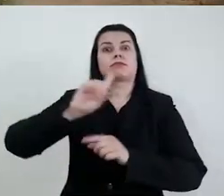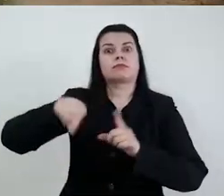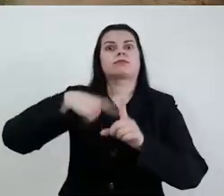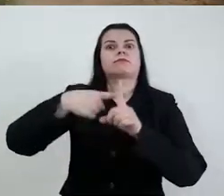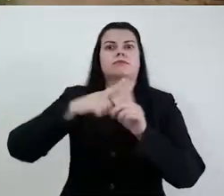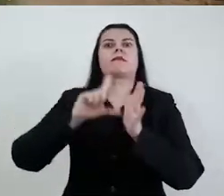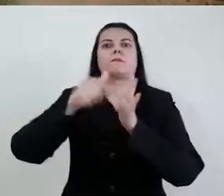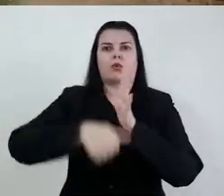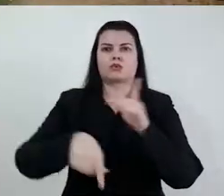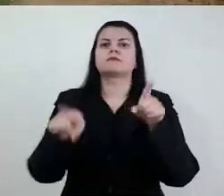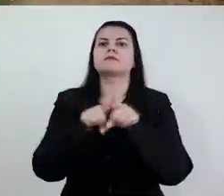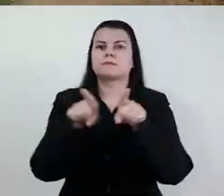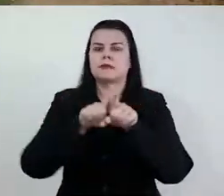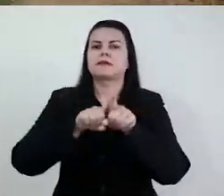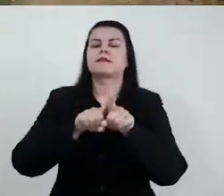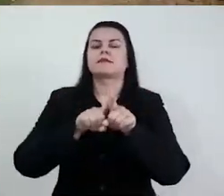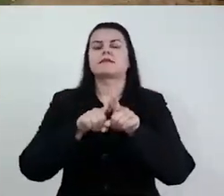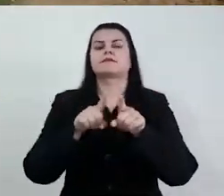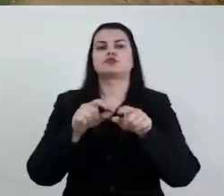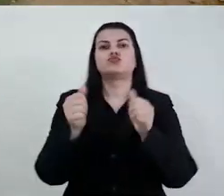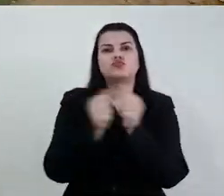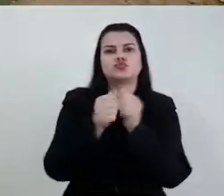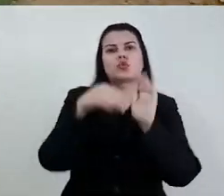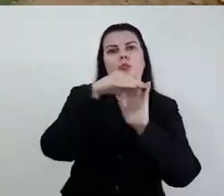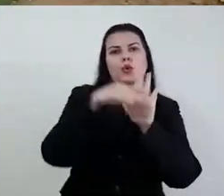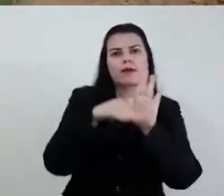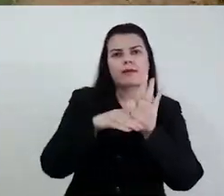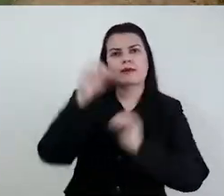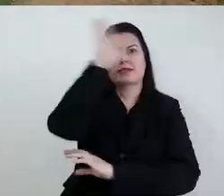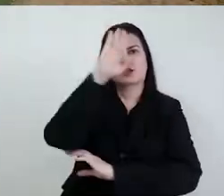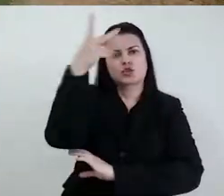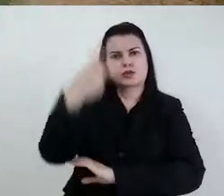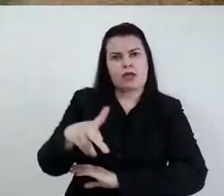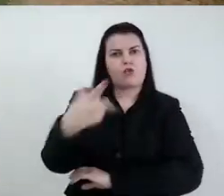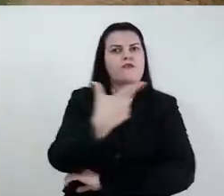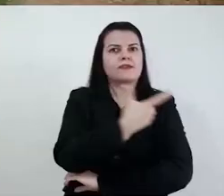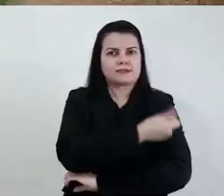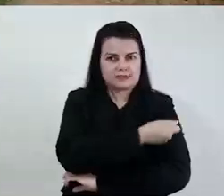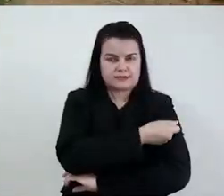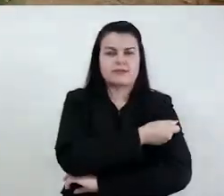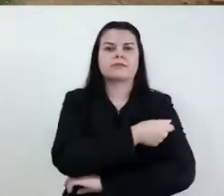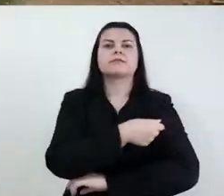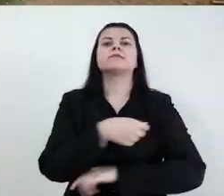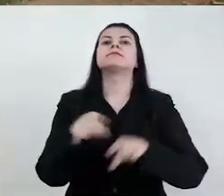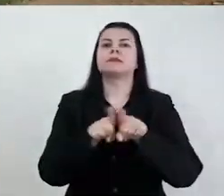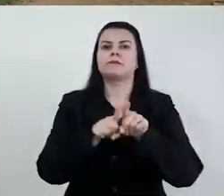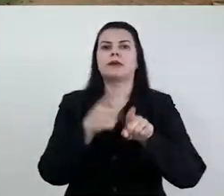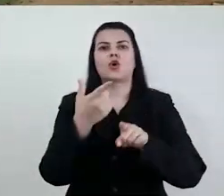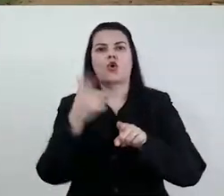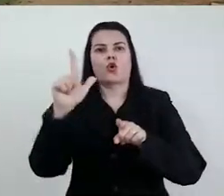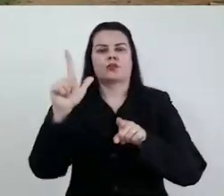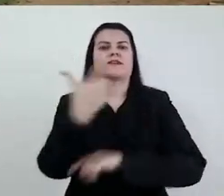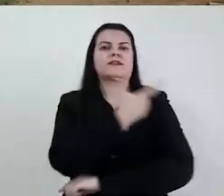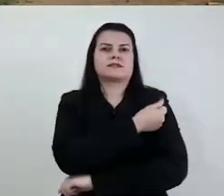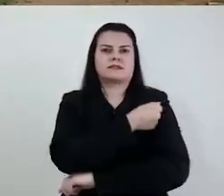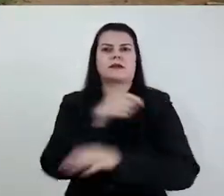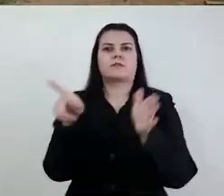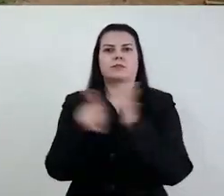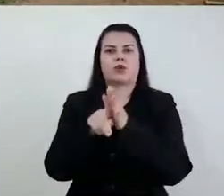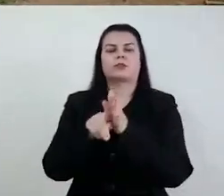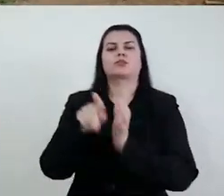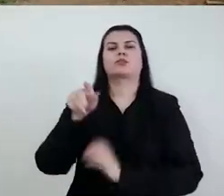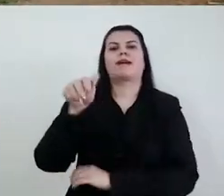Butantan e em seguida, além da Coronavac do Instituto Butantan, devem se associar ao Programa Nacional de Imunização também à vacina